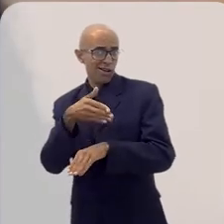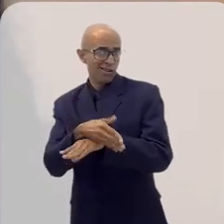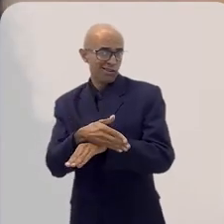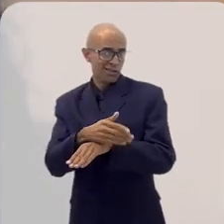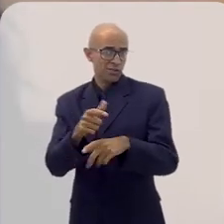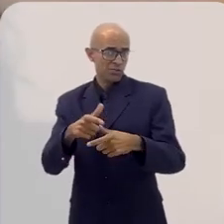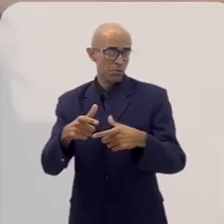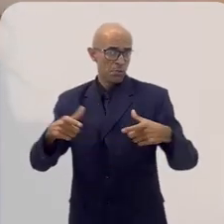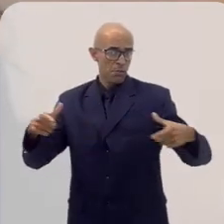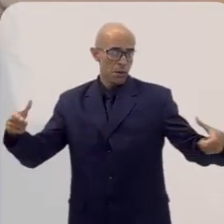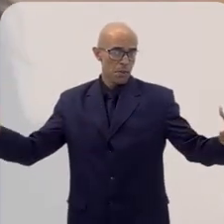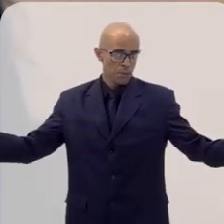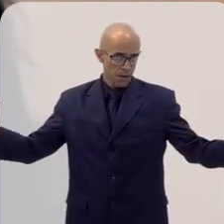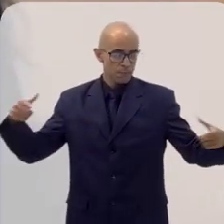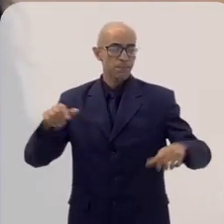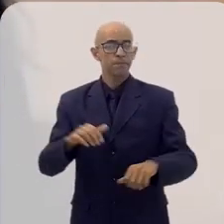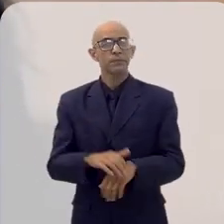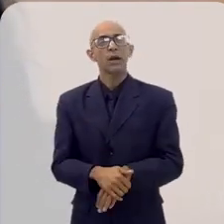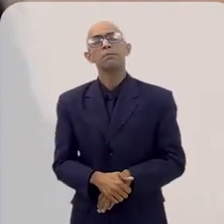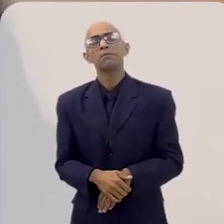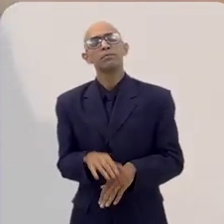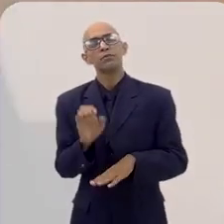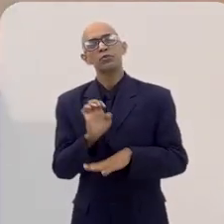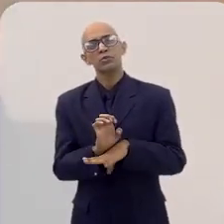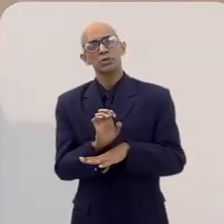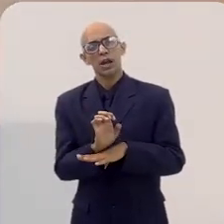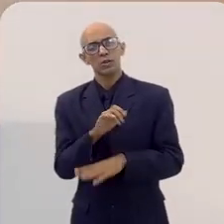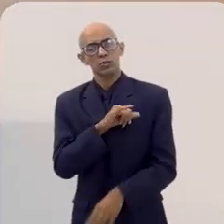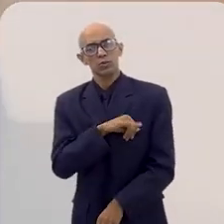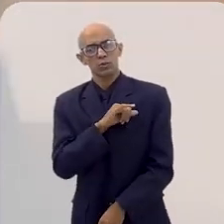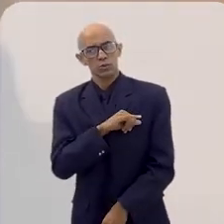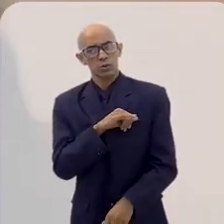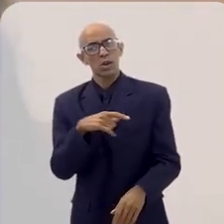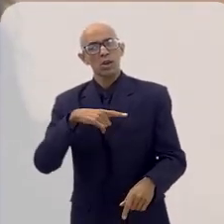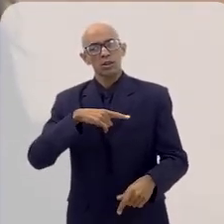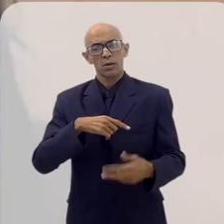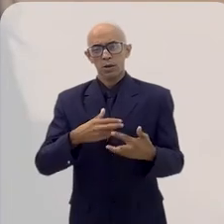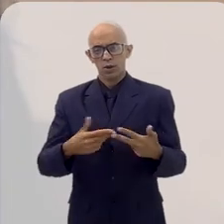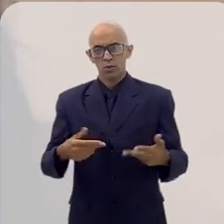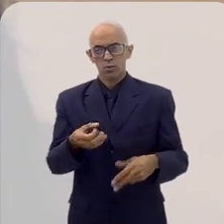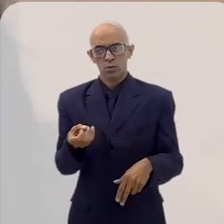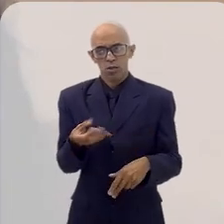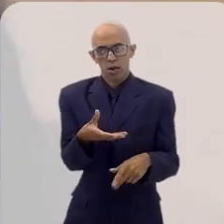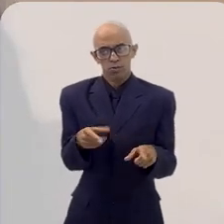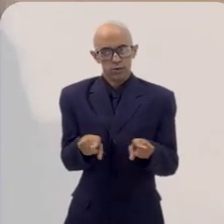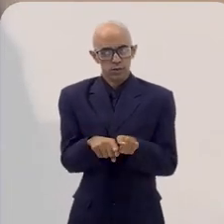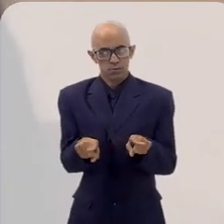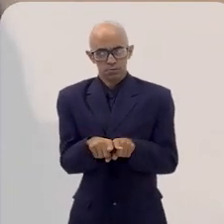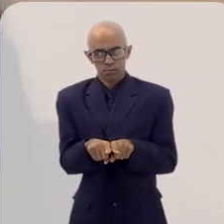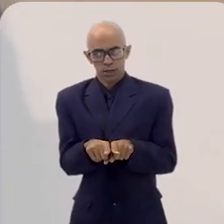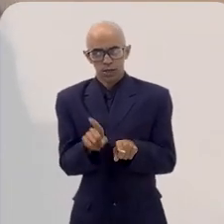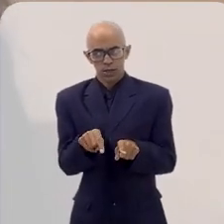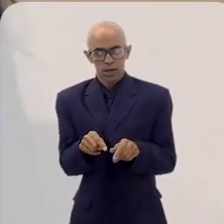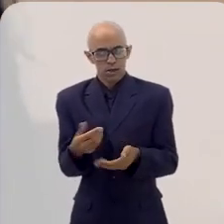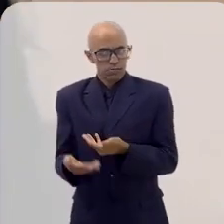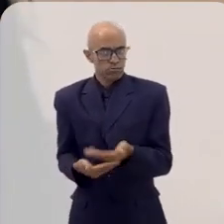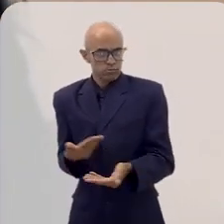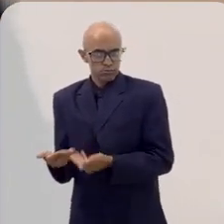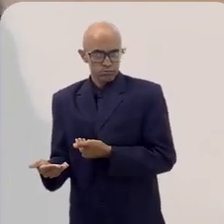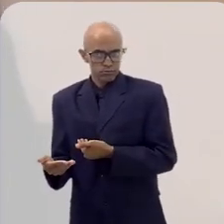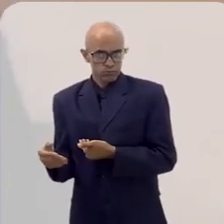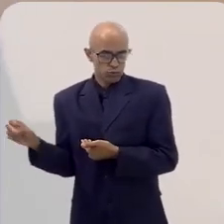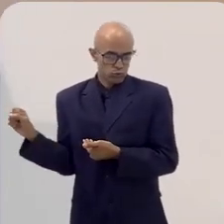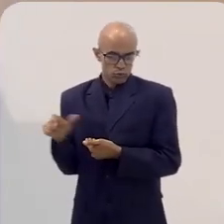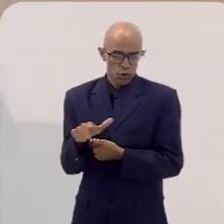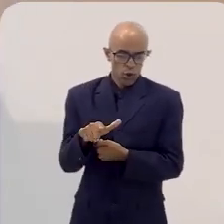o crescimento da energia solar no nosso estado. Inclusive, temos uma novidade, que é o acordo de